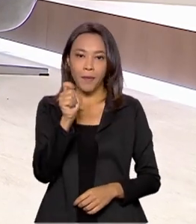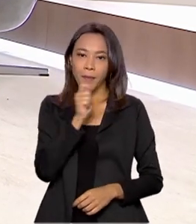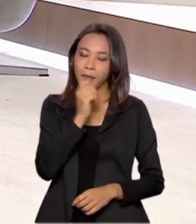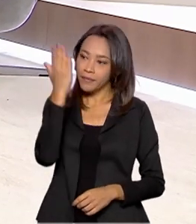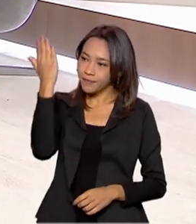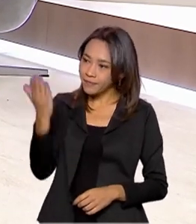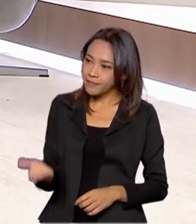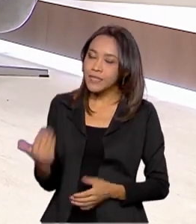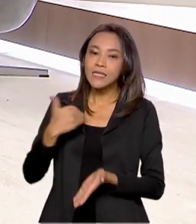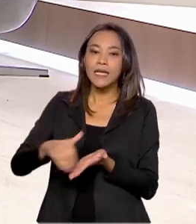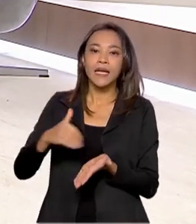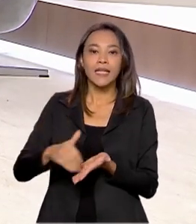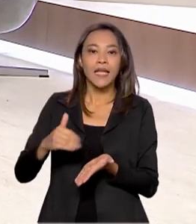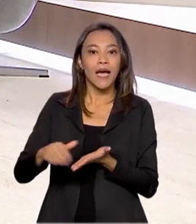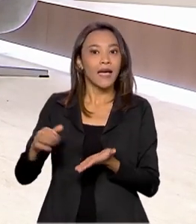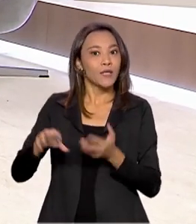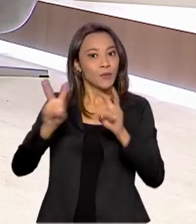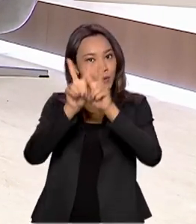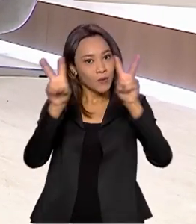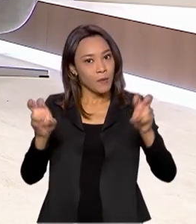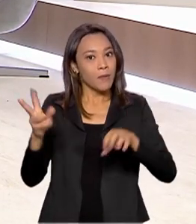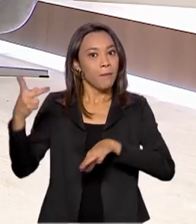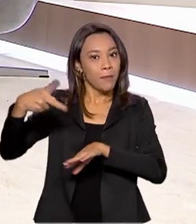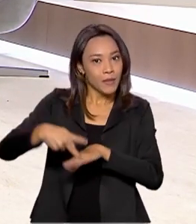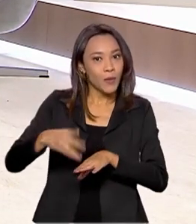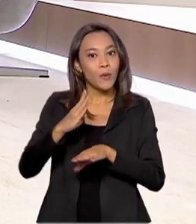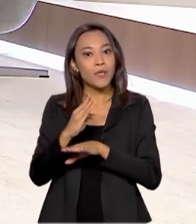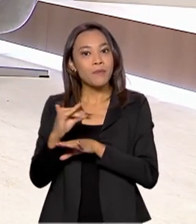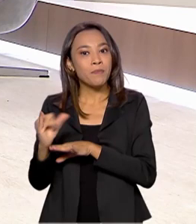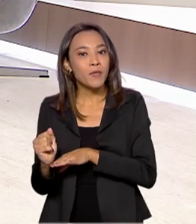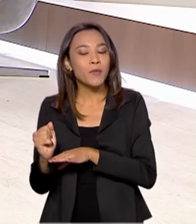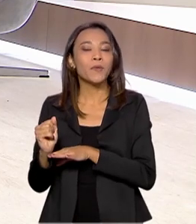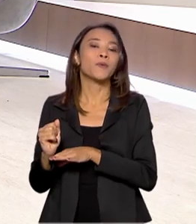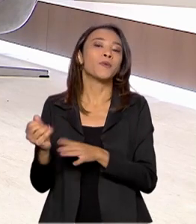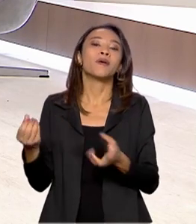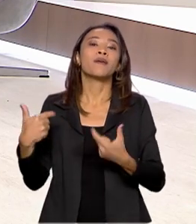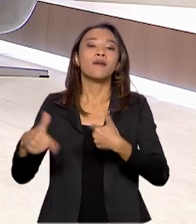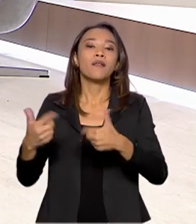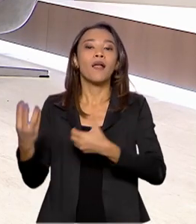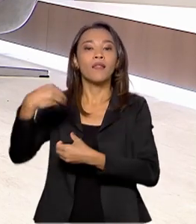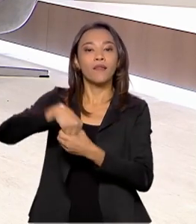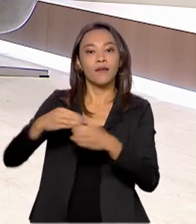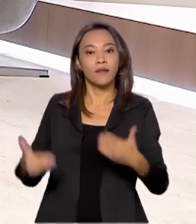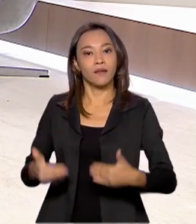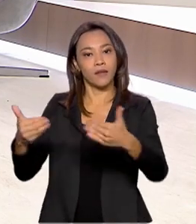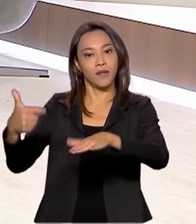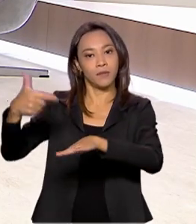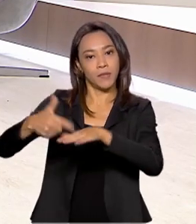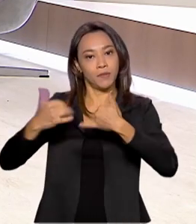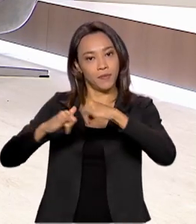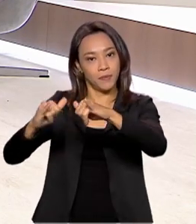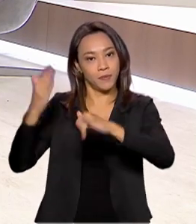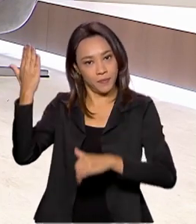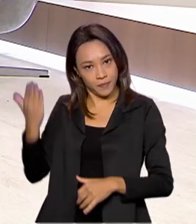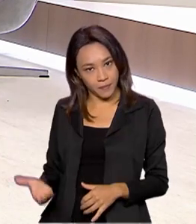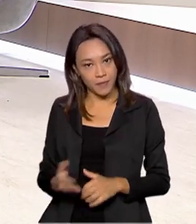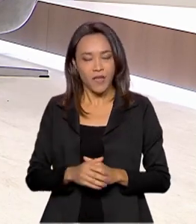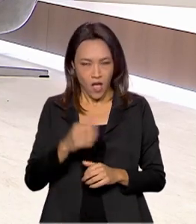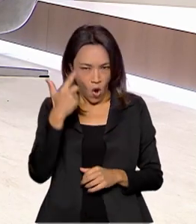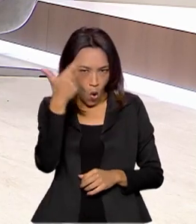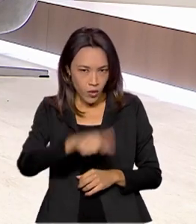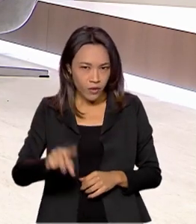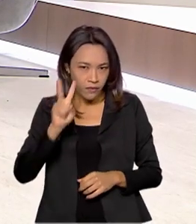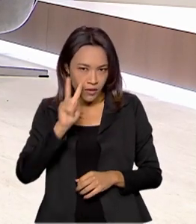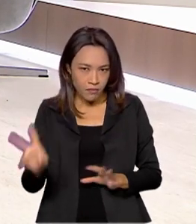hoje com o secretário de Petróleo, Gás Natural e Biocombustíveis do Ministério de Minas e Energia, José Mauro Coelho. E se você quiser rever